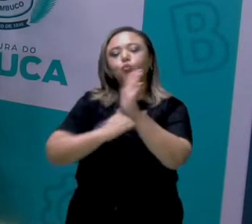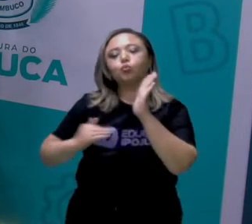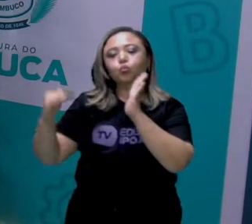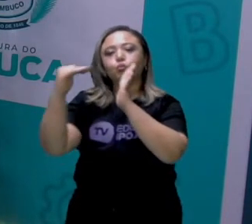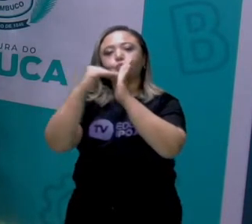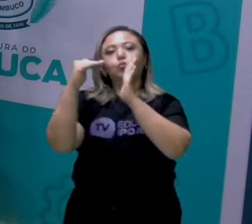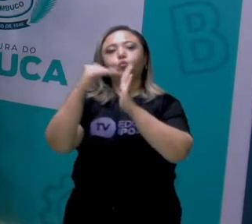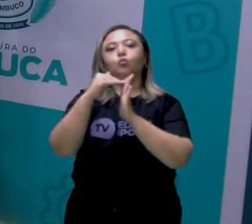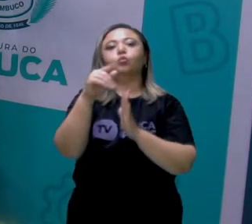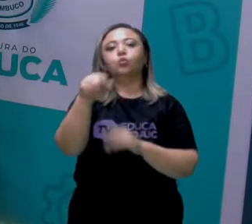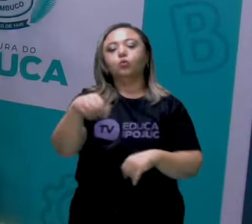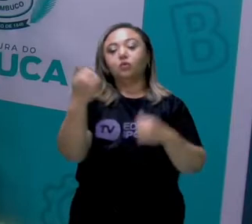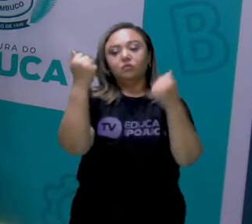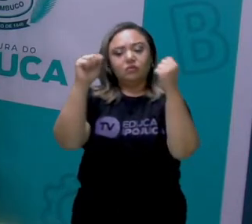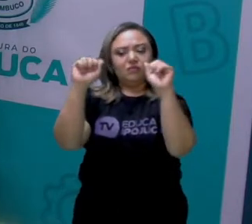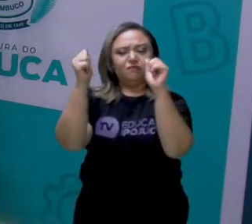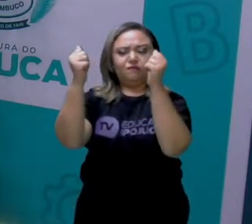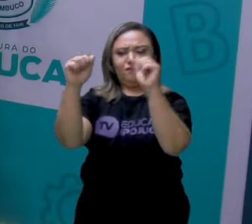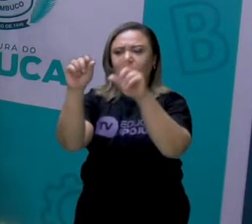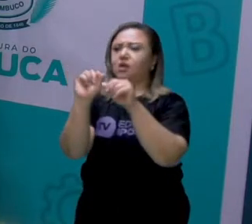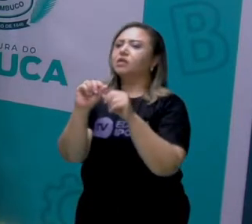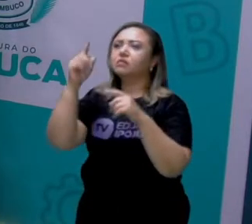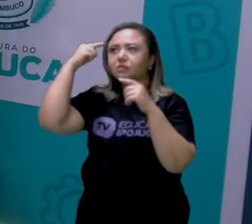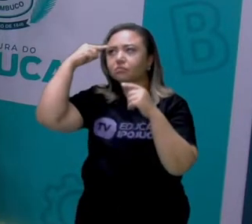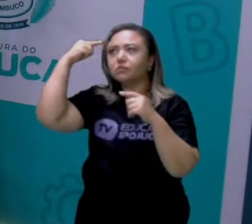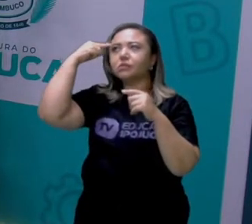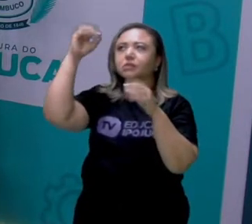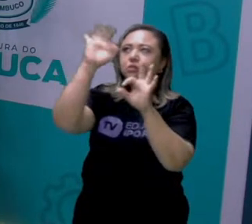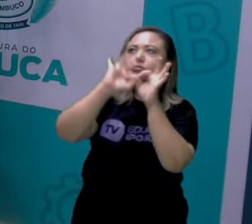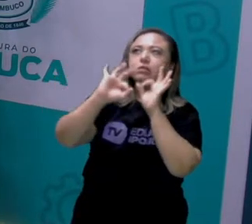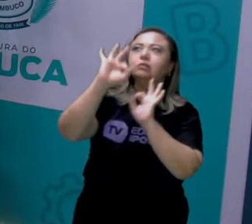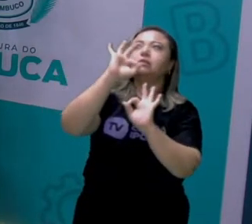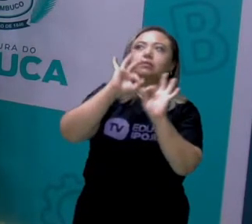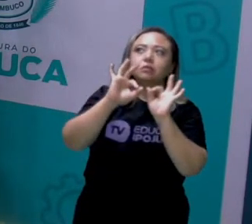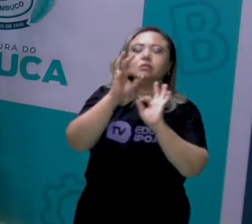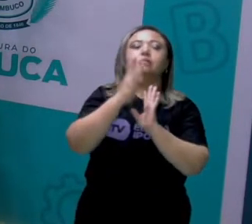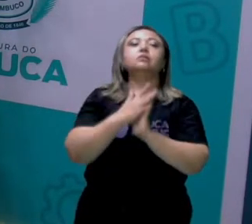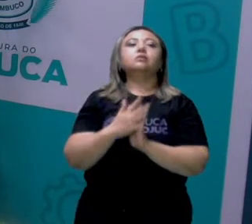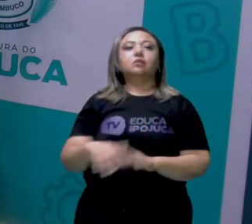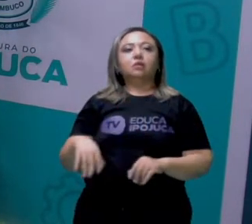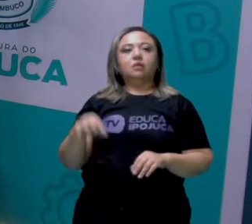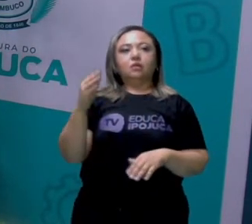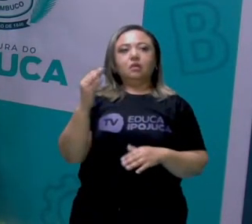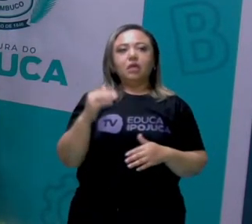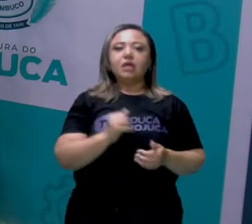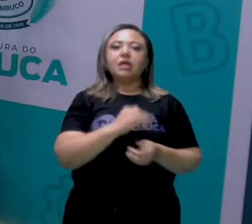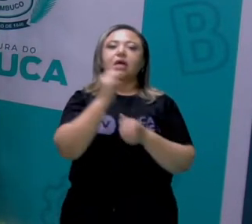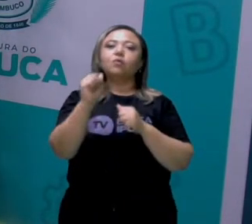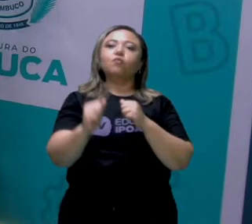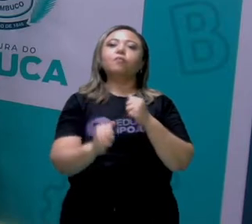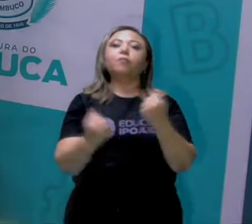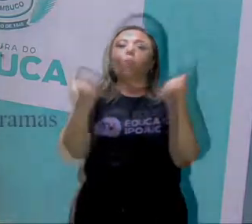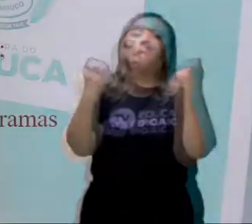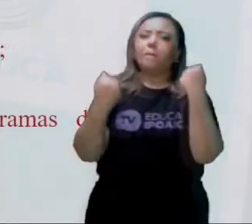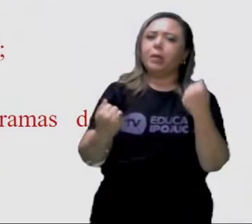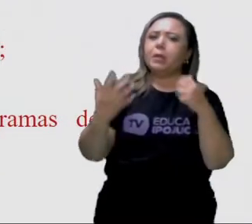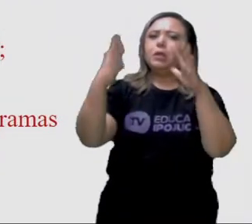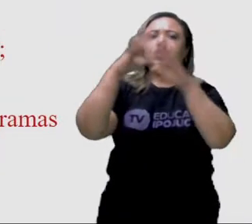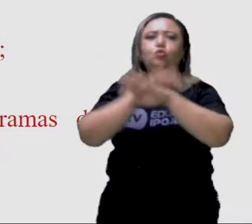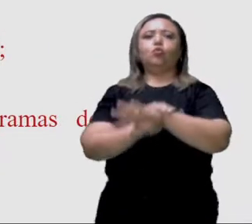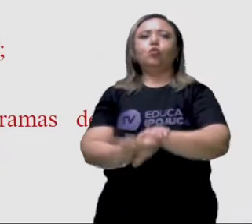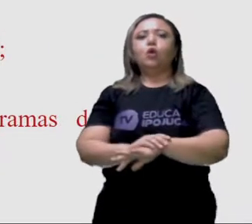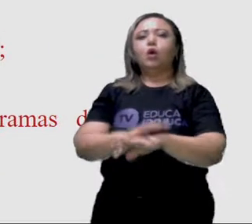atividade física que você pensa, que você estrutura, que você organiza, a frequência, a intensidade, o peso,